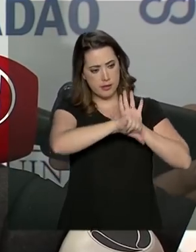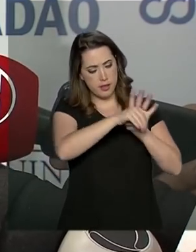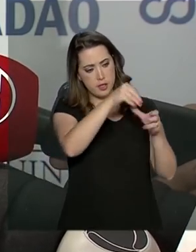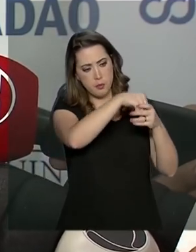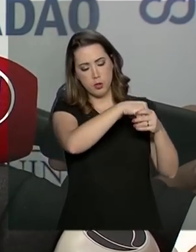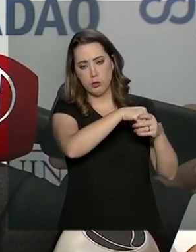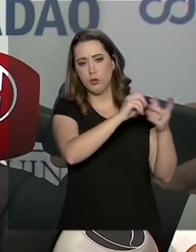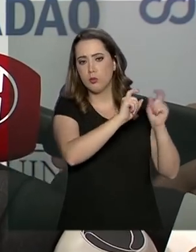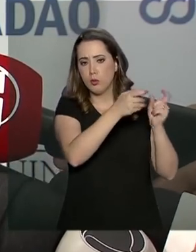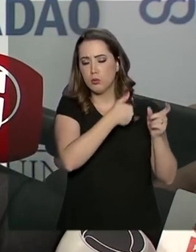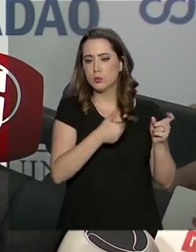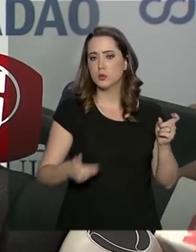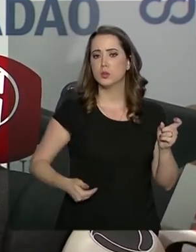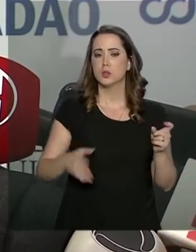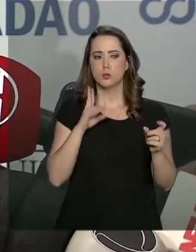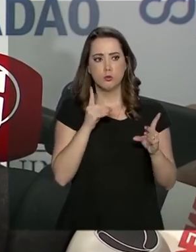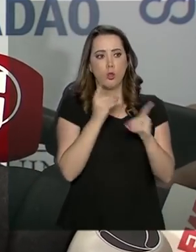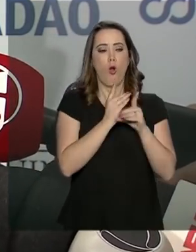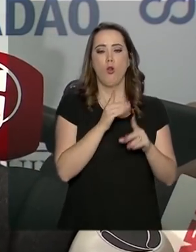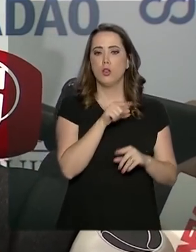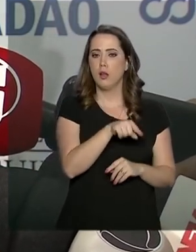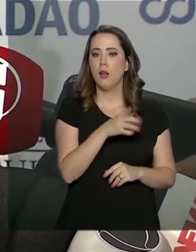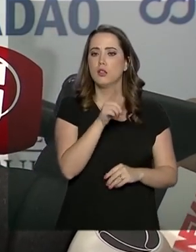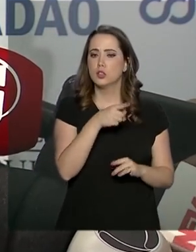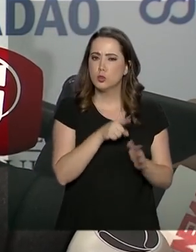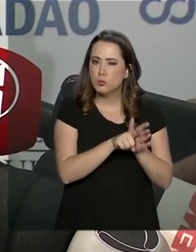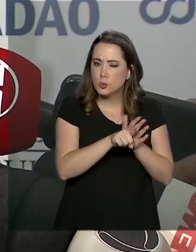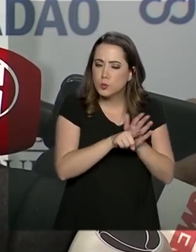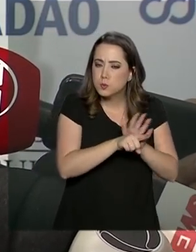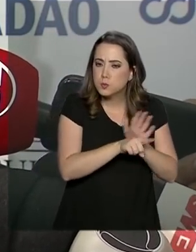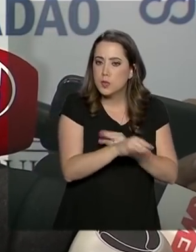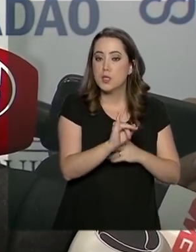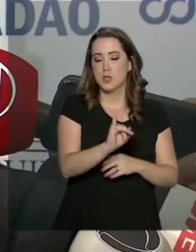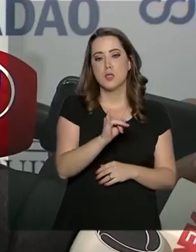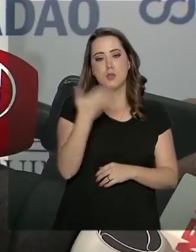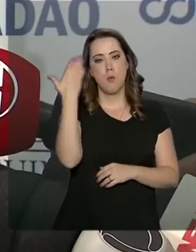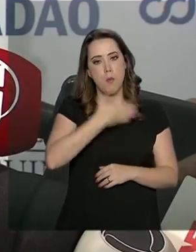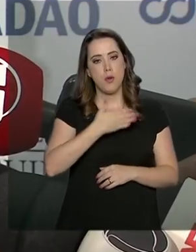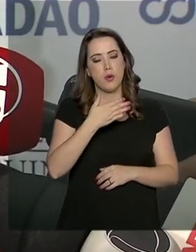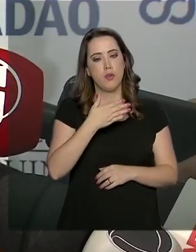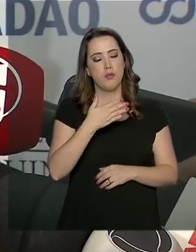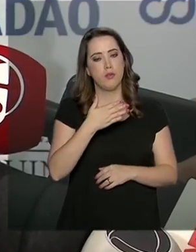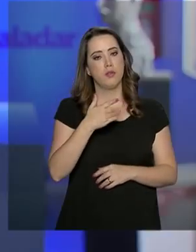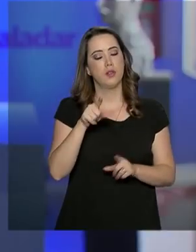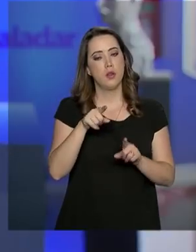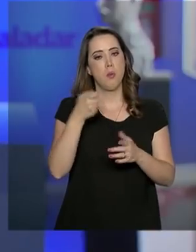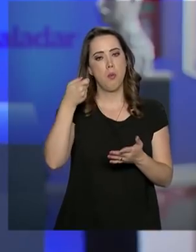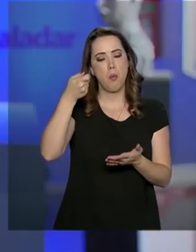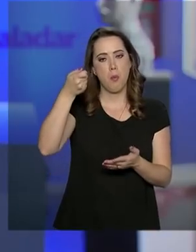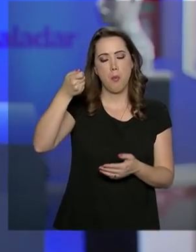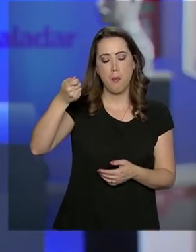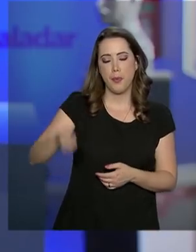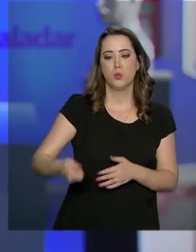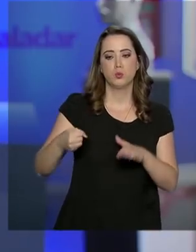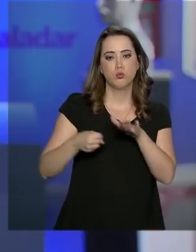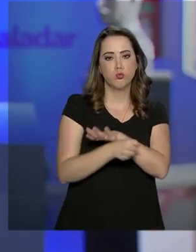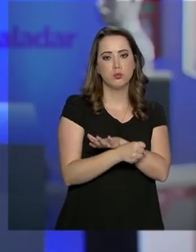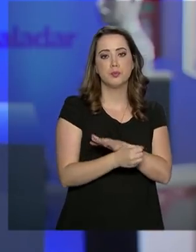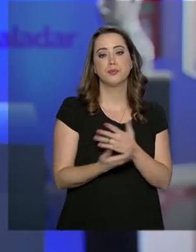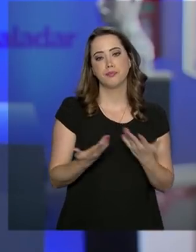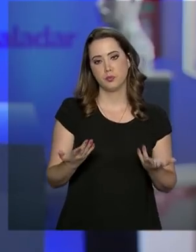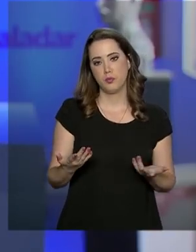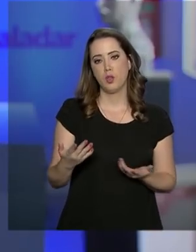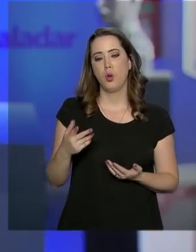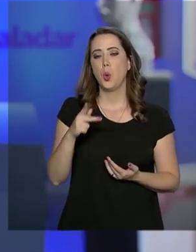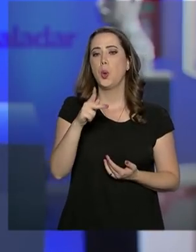pública, elas vão ser descobertas, investigadas e, se provadas a culpa, vão ser punidas. O ministro Sérgio Moro falou também